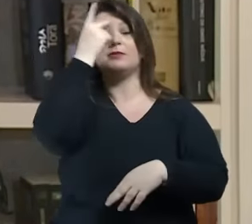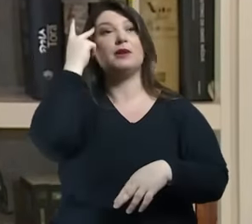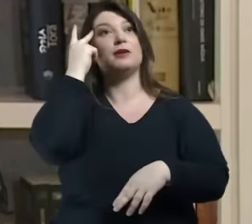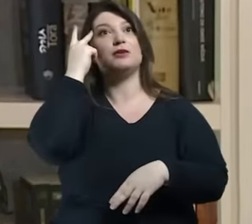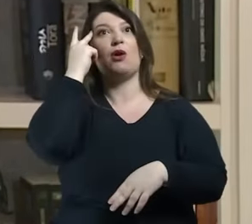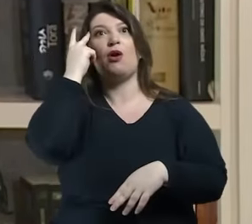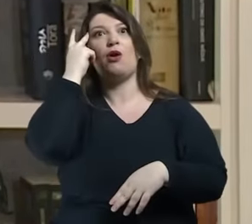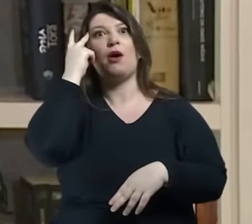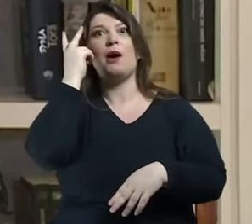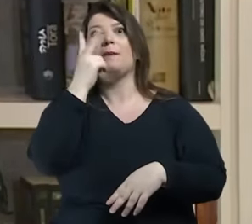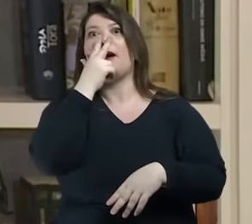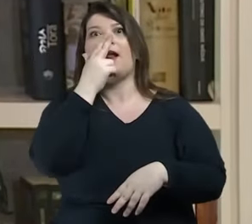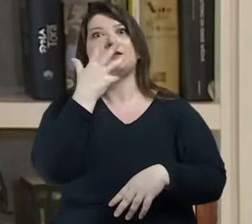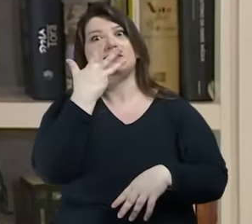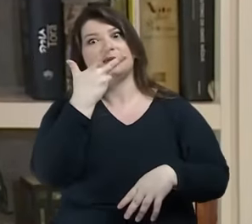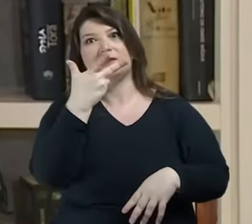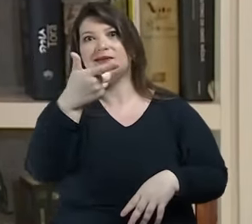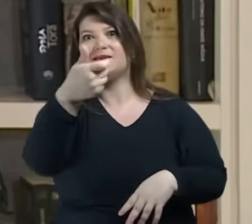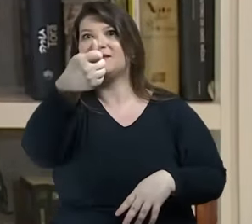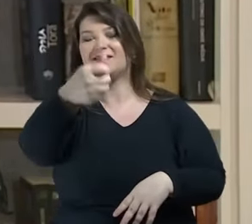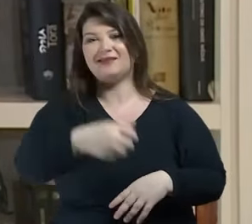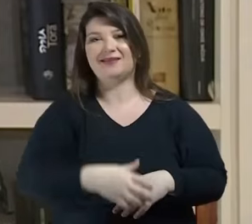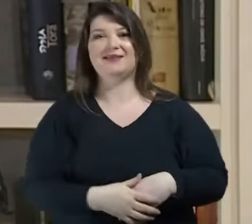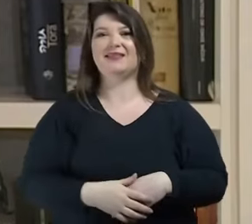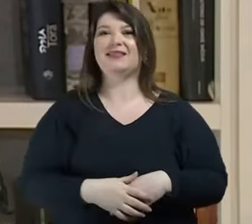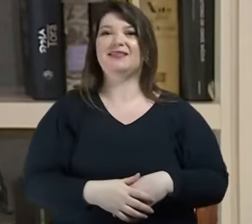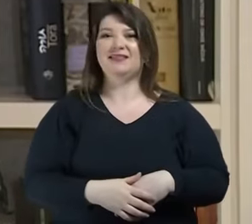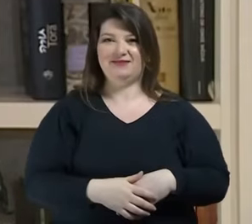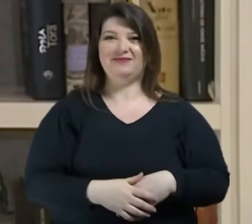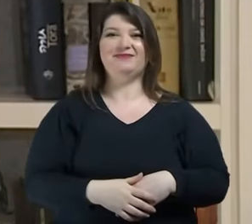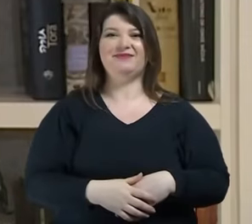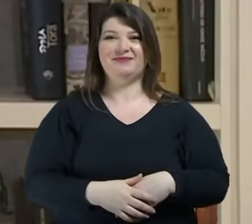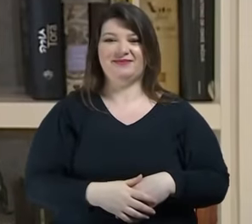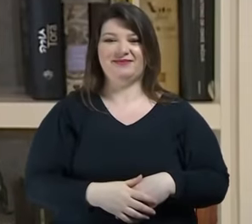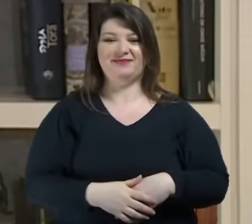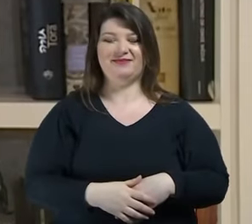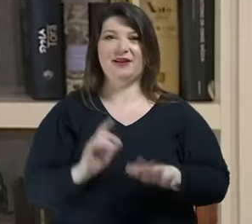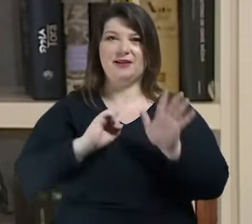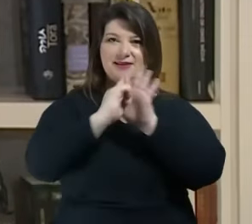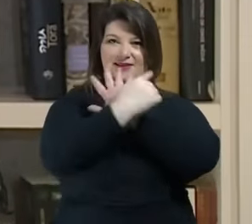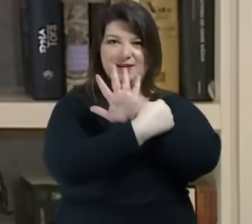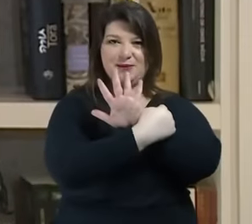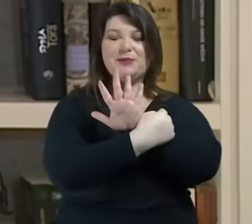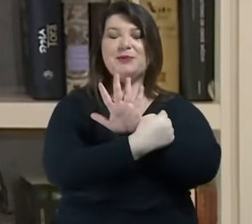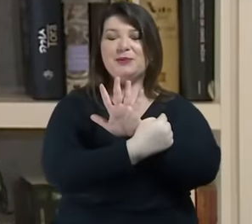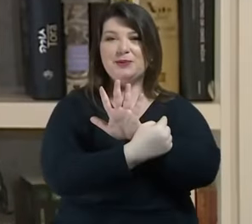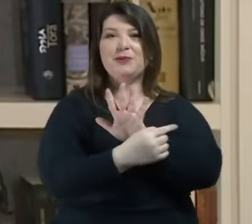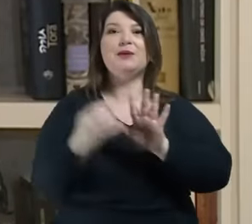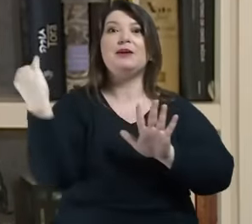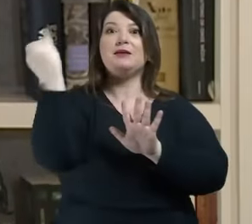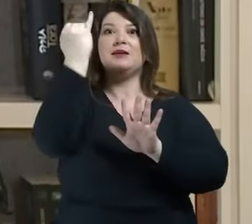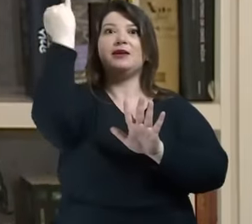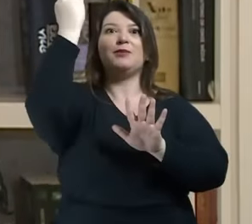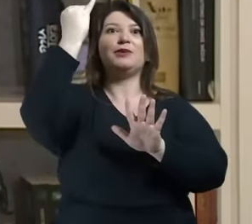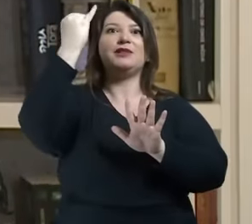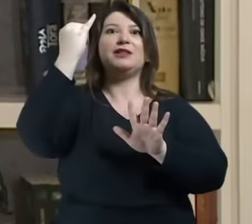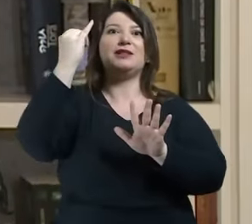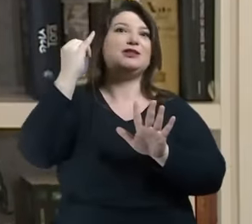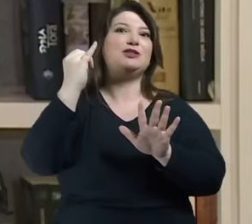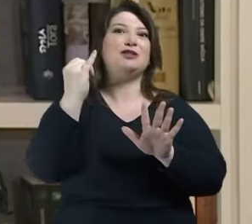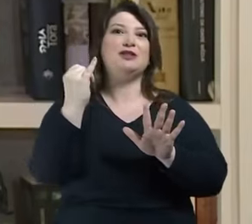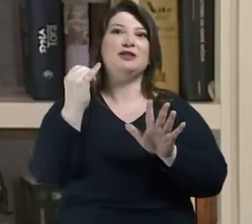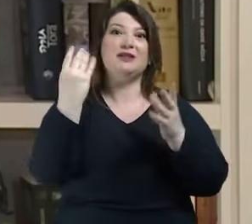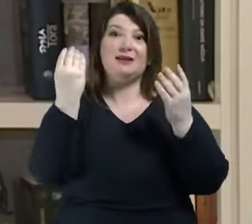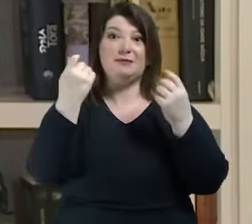cinco elementos humor rapidez imagens violência e inteligência são os recursos mais adequados para